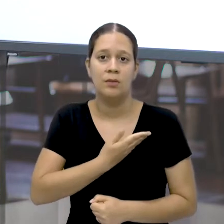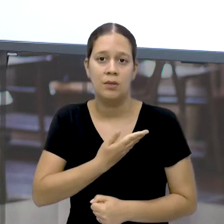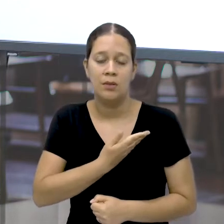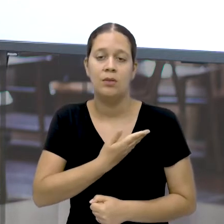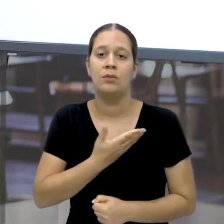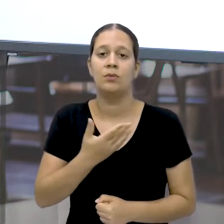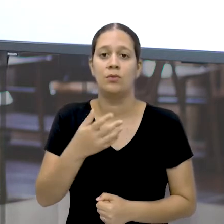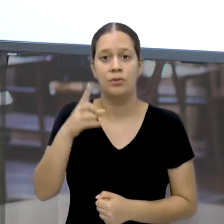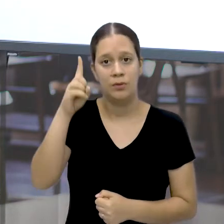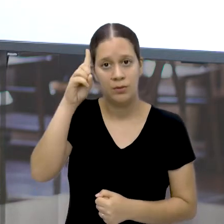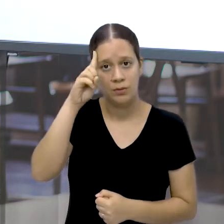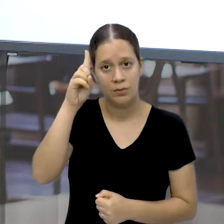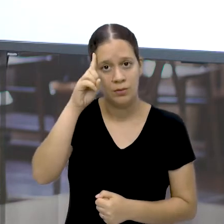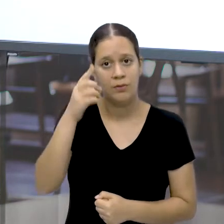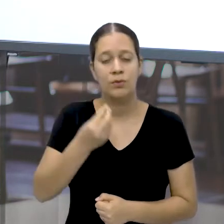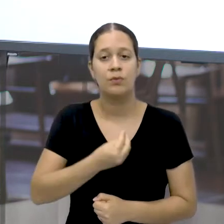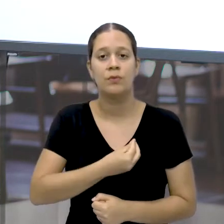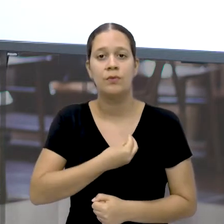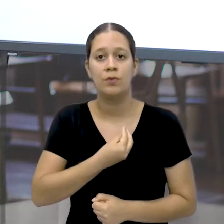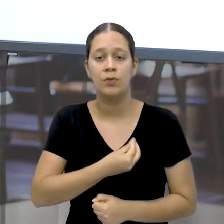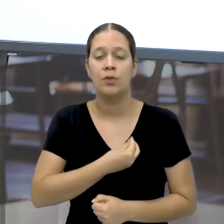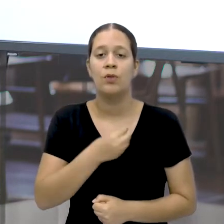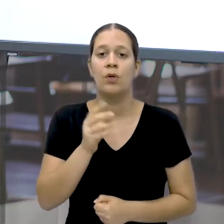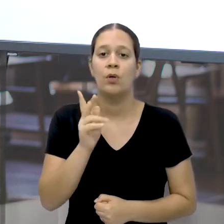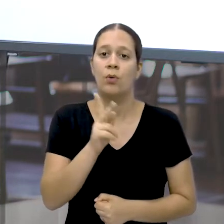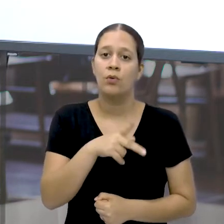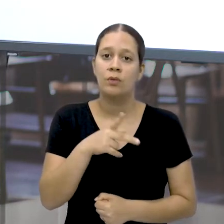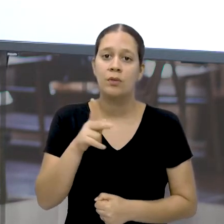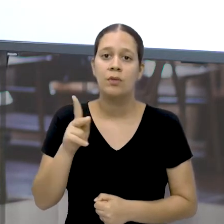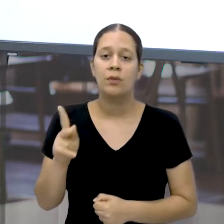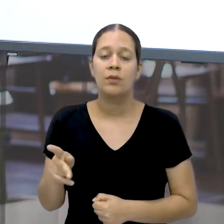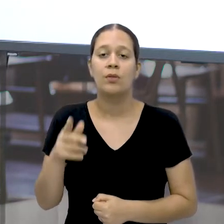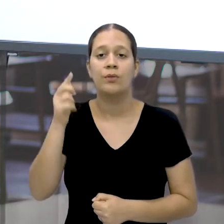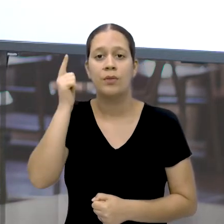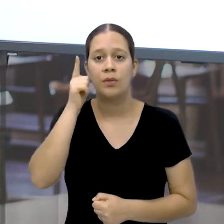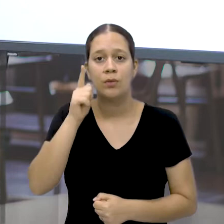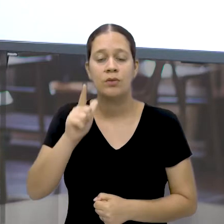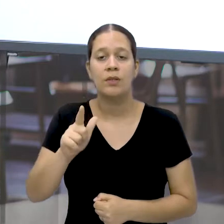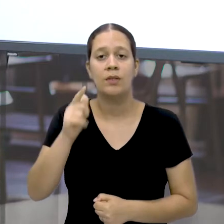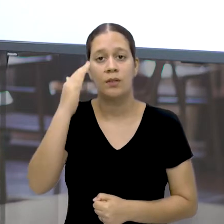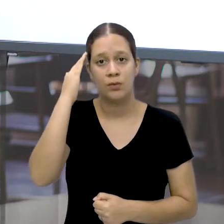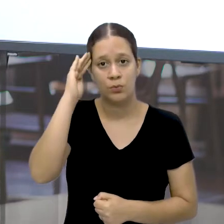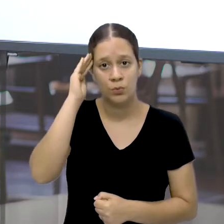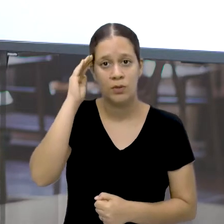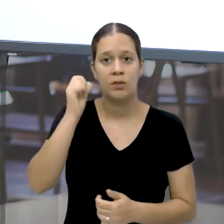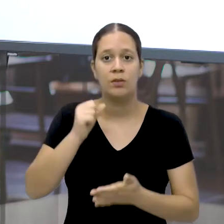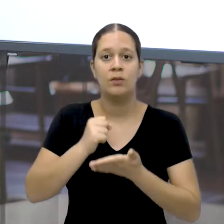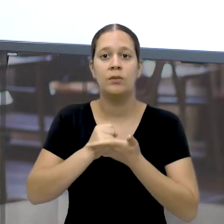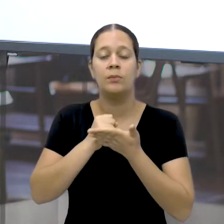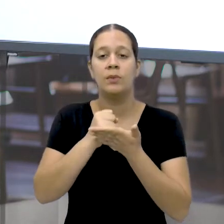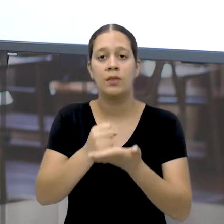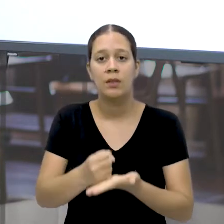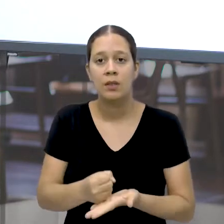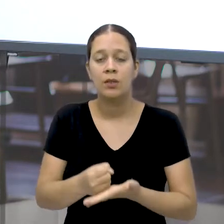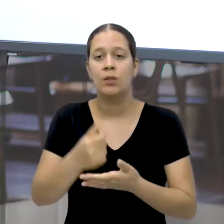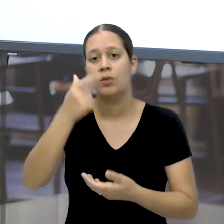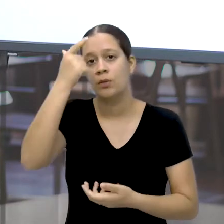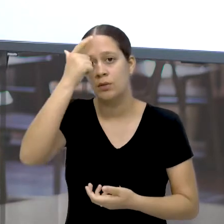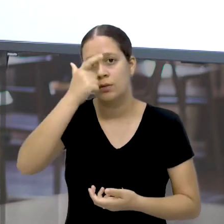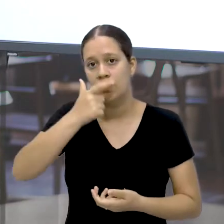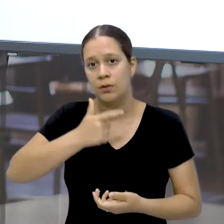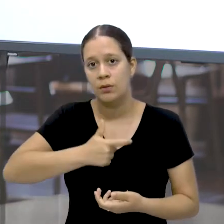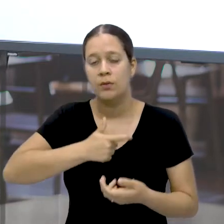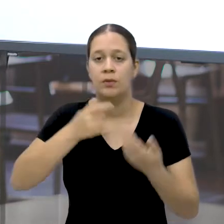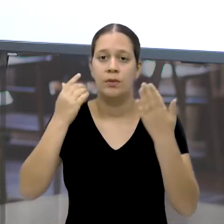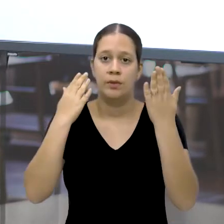sala de aula No convívio Com os professores Ela consegue agora Compreender Com a ajuda Na cooperativa Que